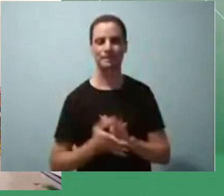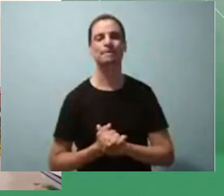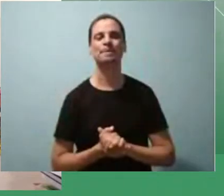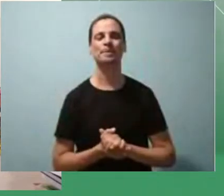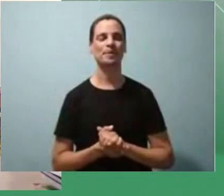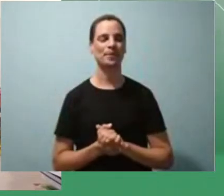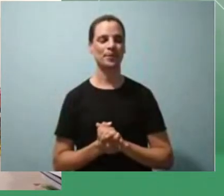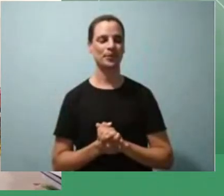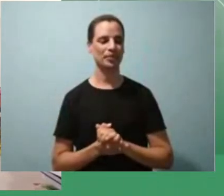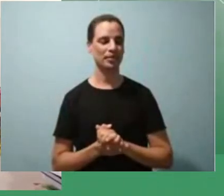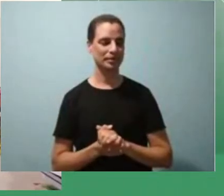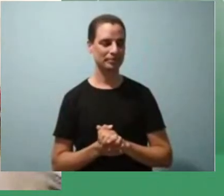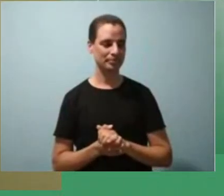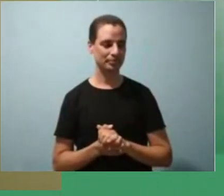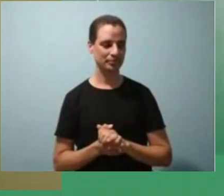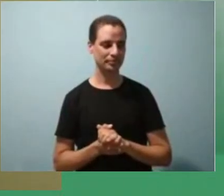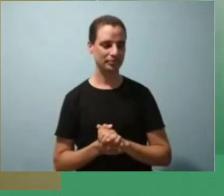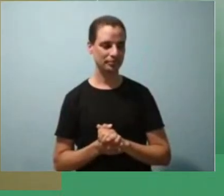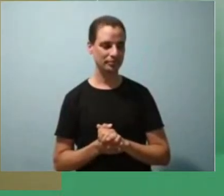Boa noite.